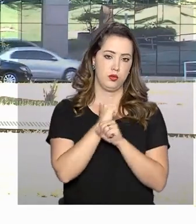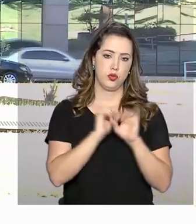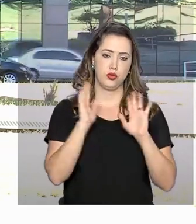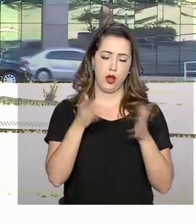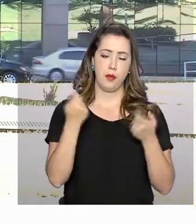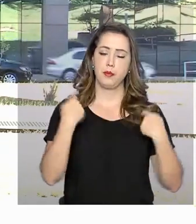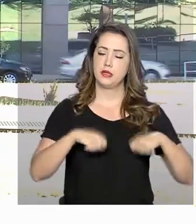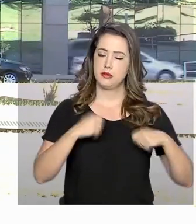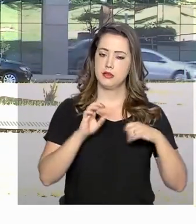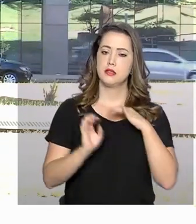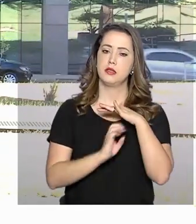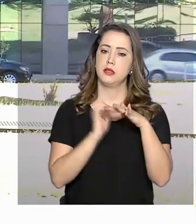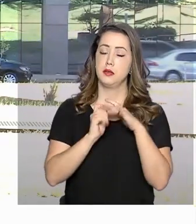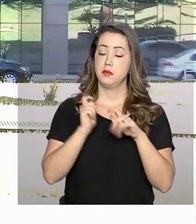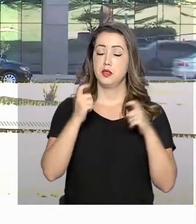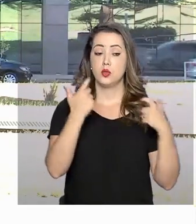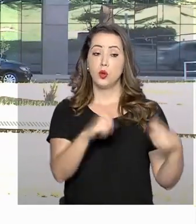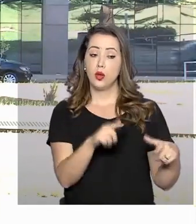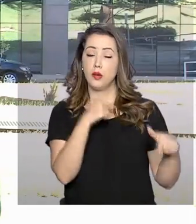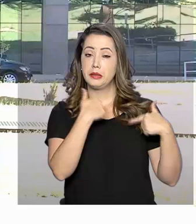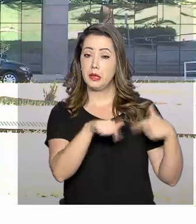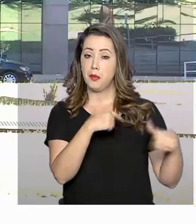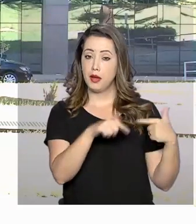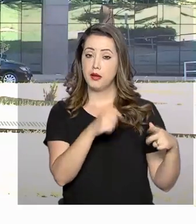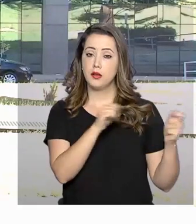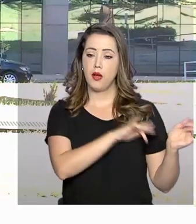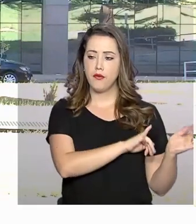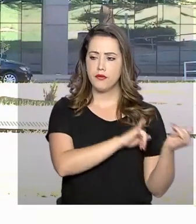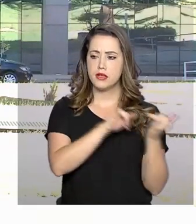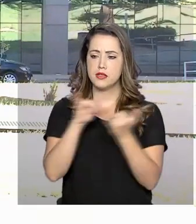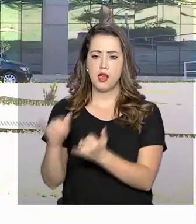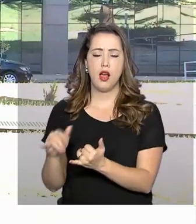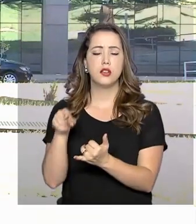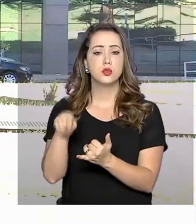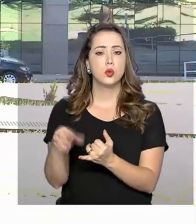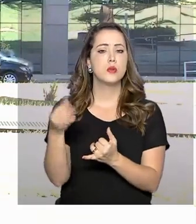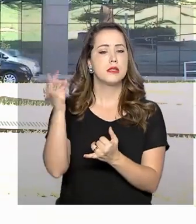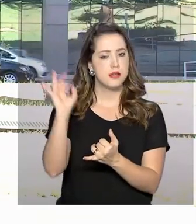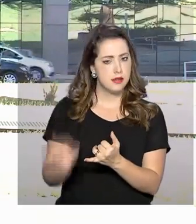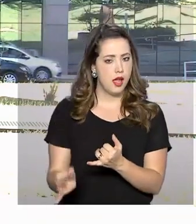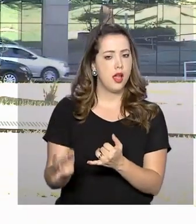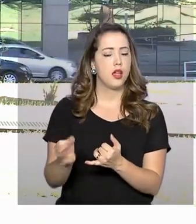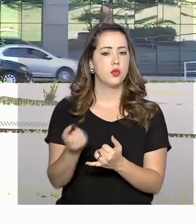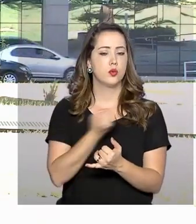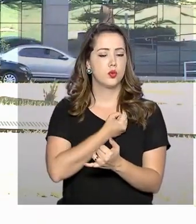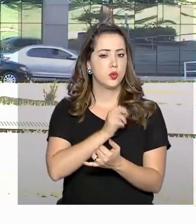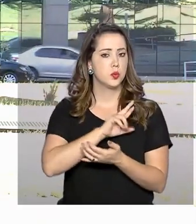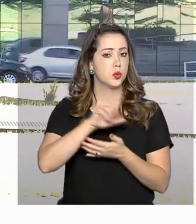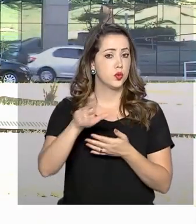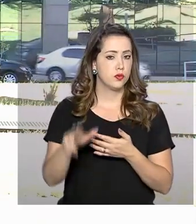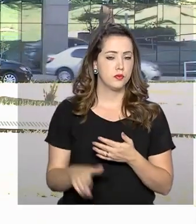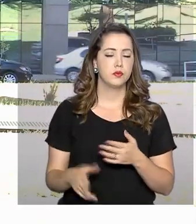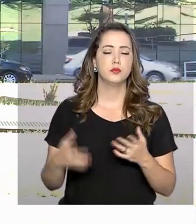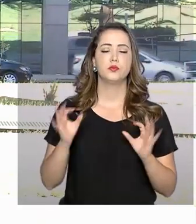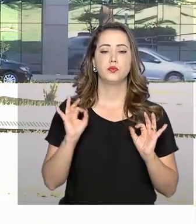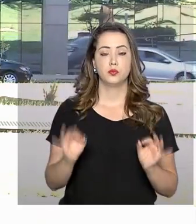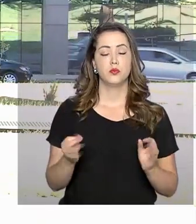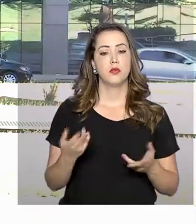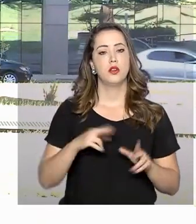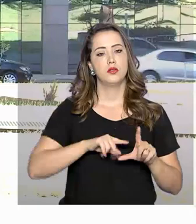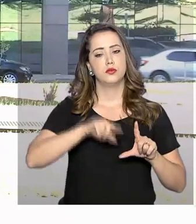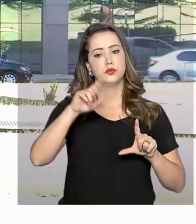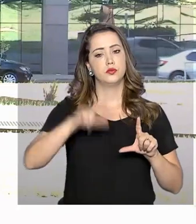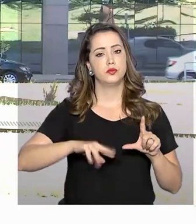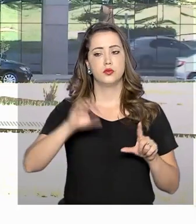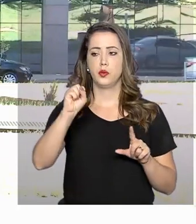preciso que a empresa onde a pessoa trabalhava tenha informado os dados corretamente ao governo. O valor do abono varia